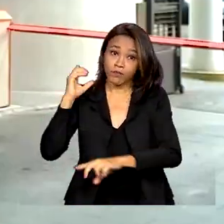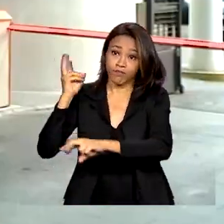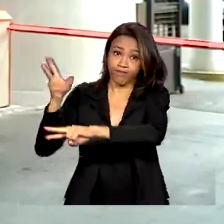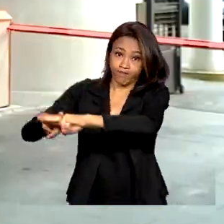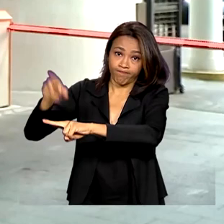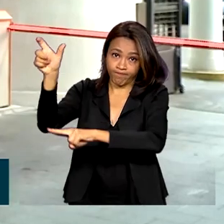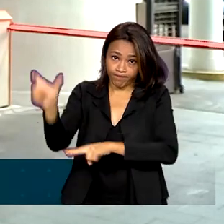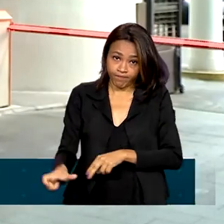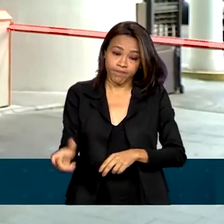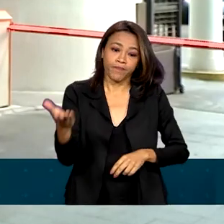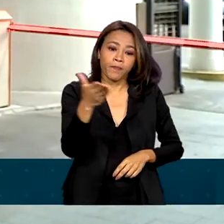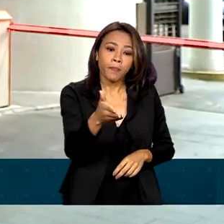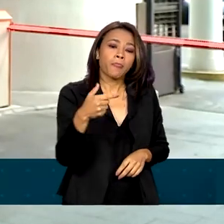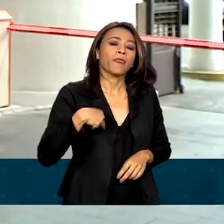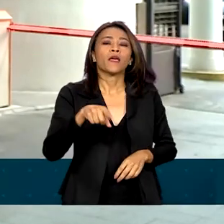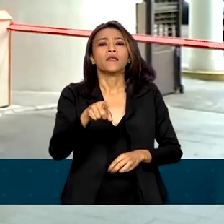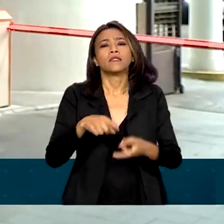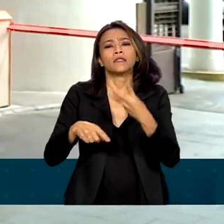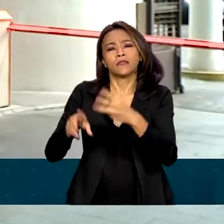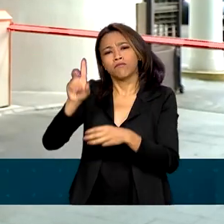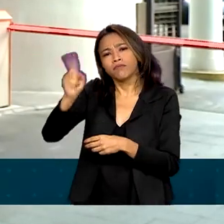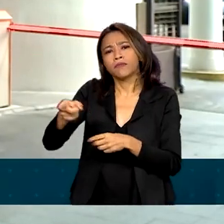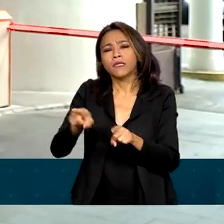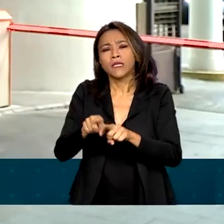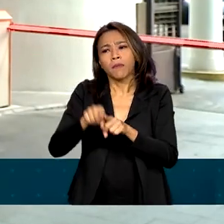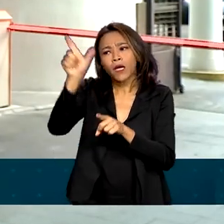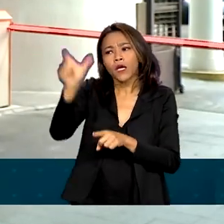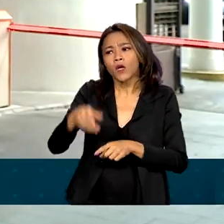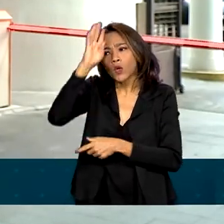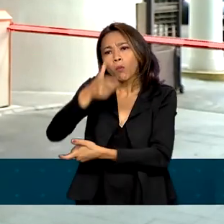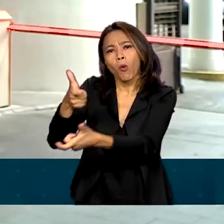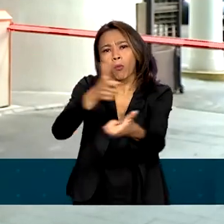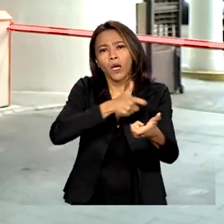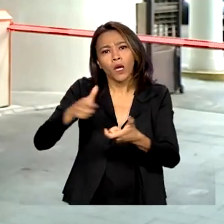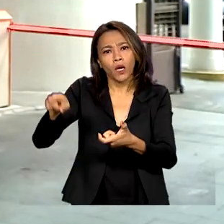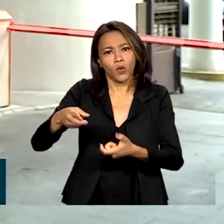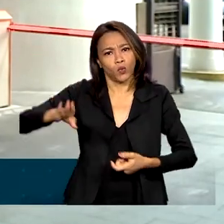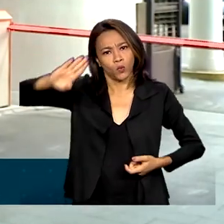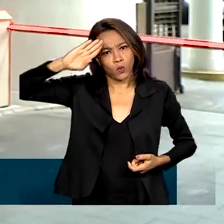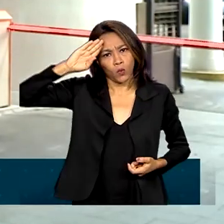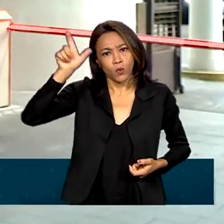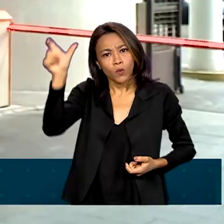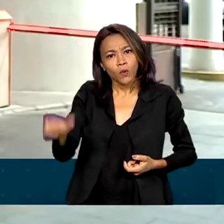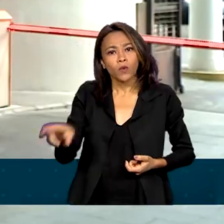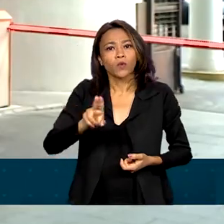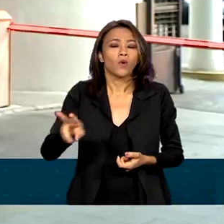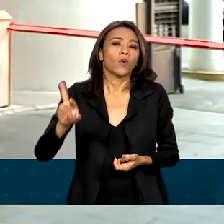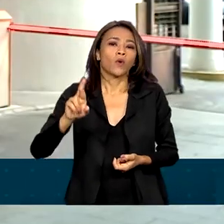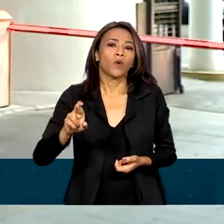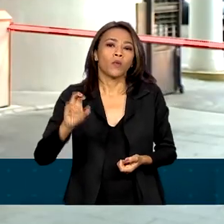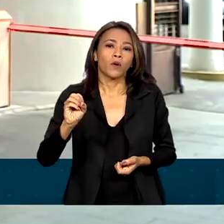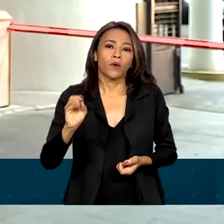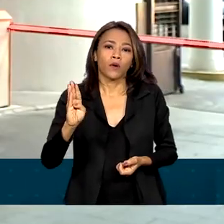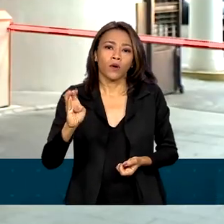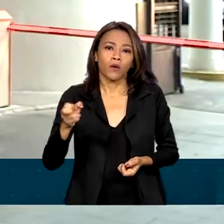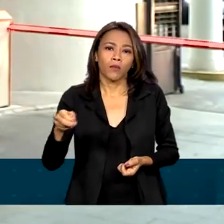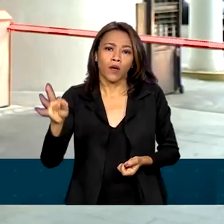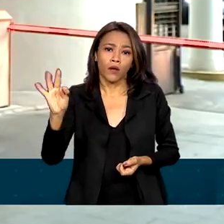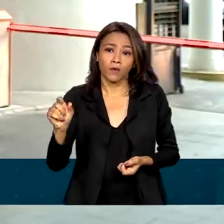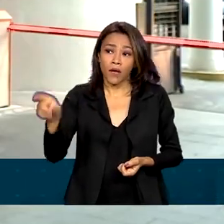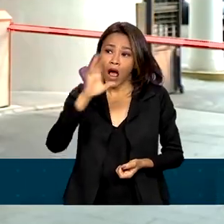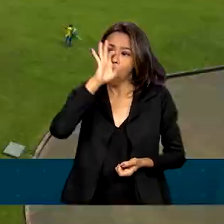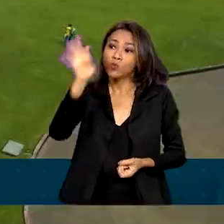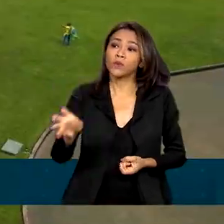cinco mandados de busca e apreensão e prendeu o subtenente do Corpo de Bombeiros do Rio de Janeiro, Roberto Henrique de Souza Júnior. Ele é